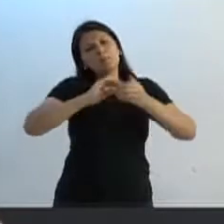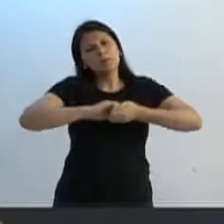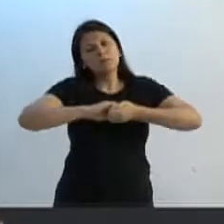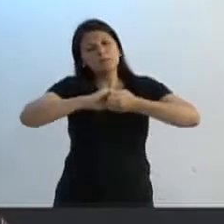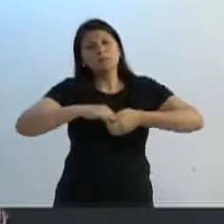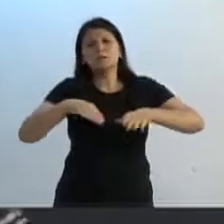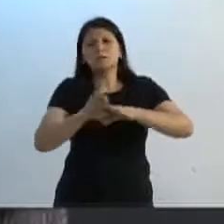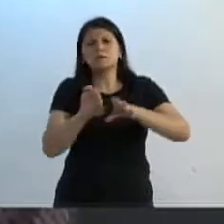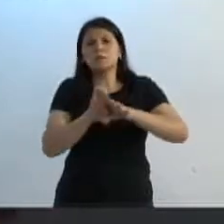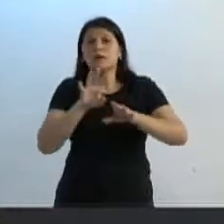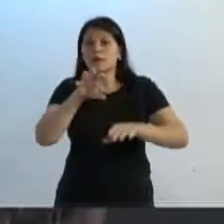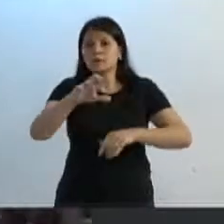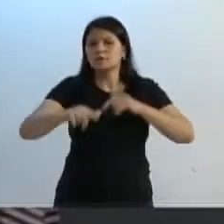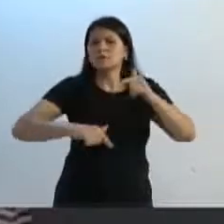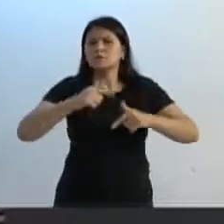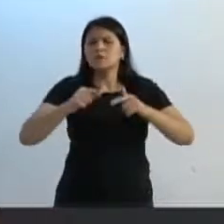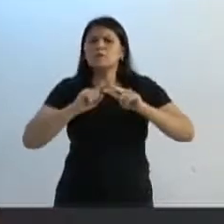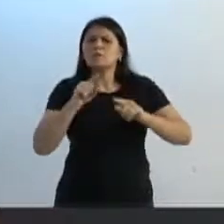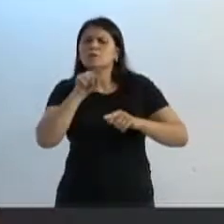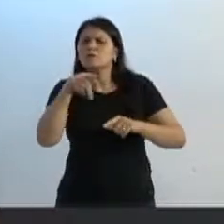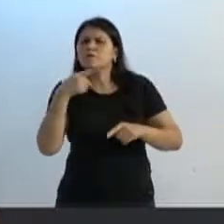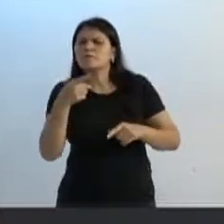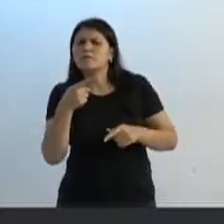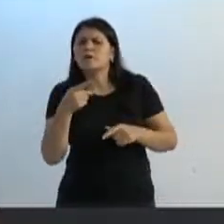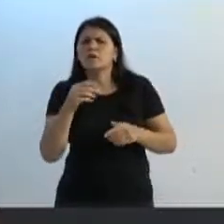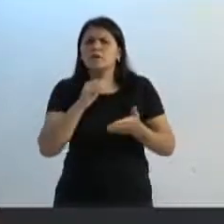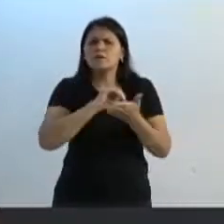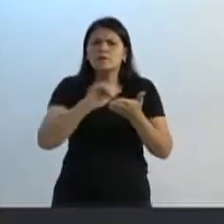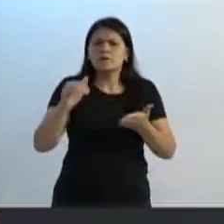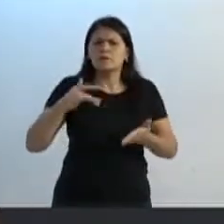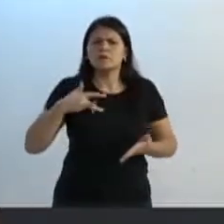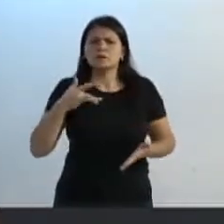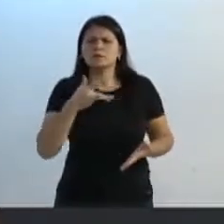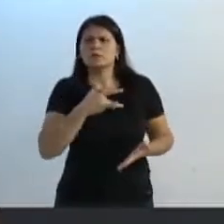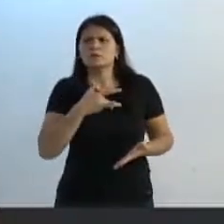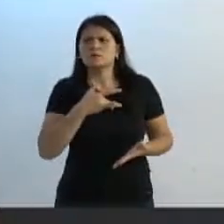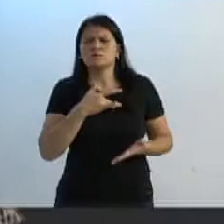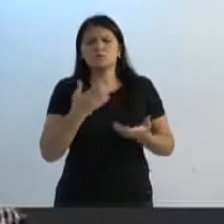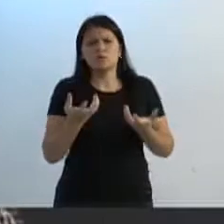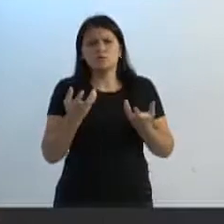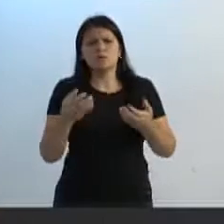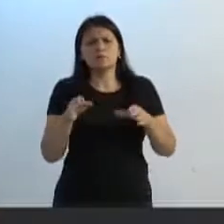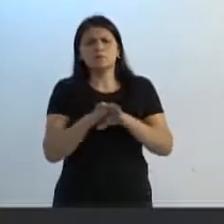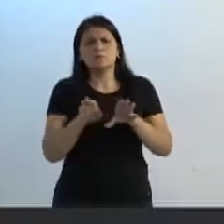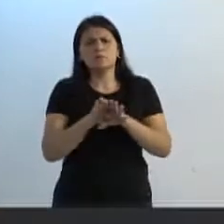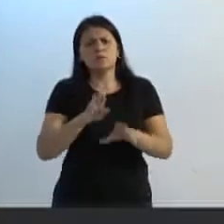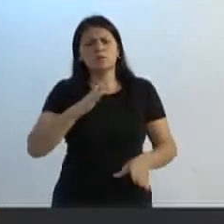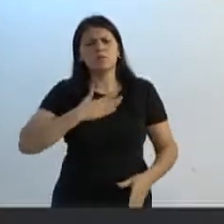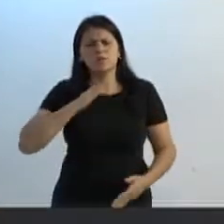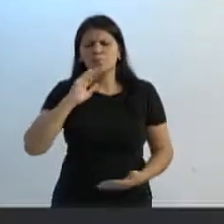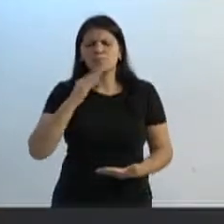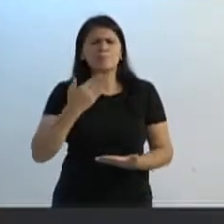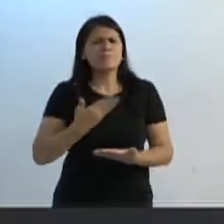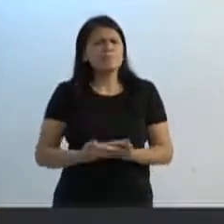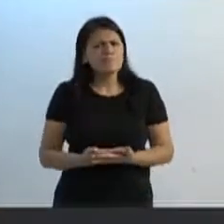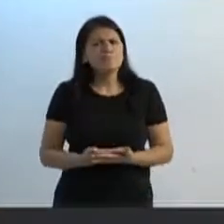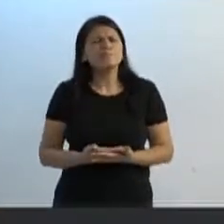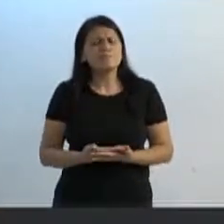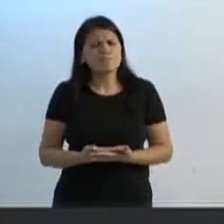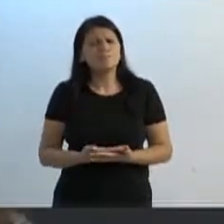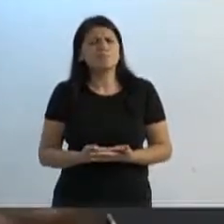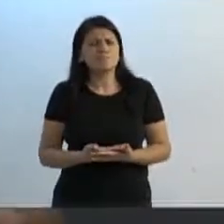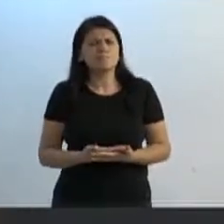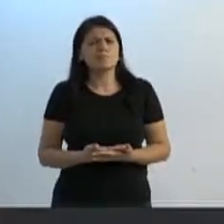forma que a gente trabalha. Agora, quando a V. Exª cita aí o secretário de Saúde, quero aqui também deixar a minha indignação e a minha